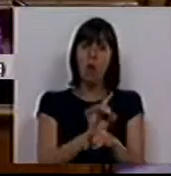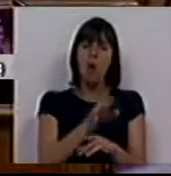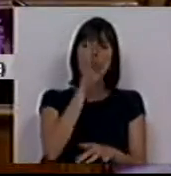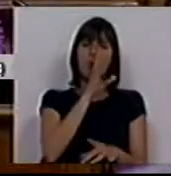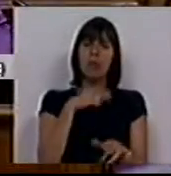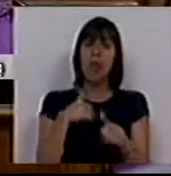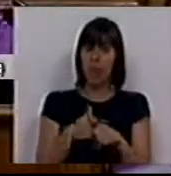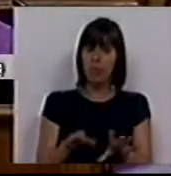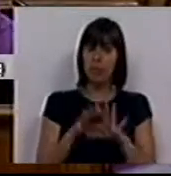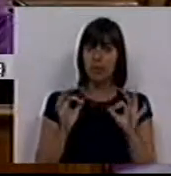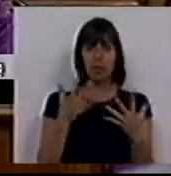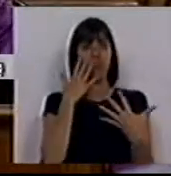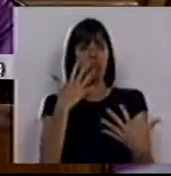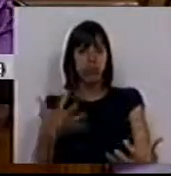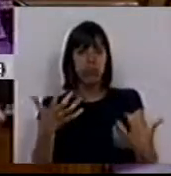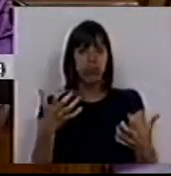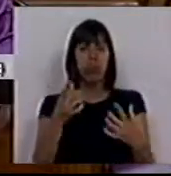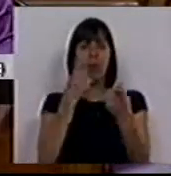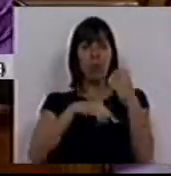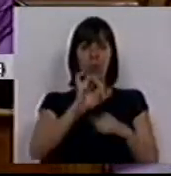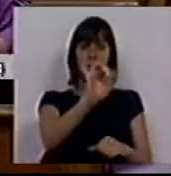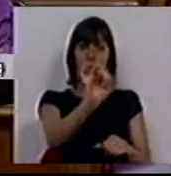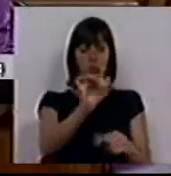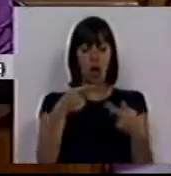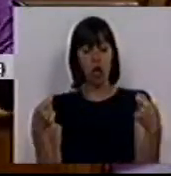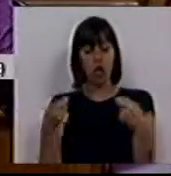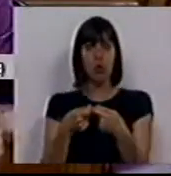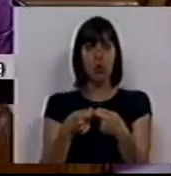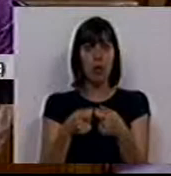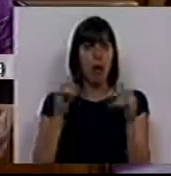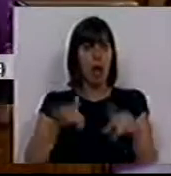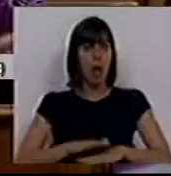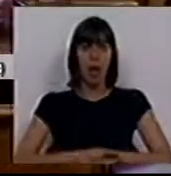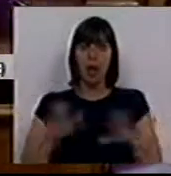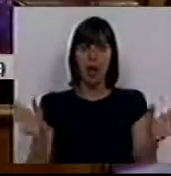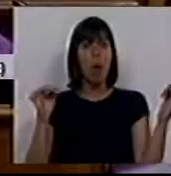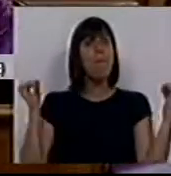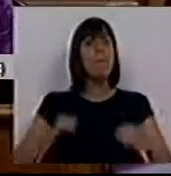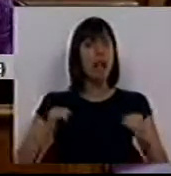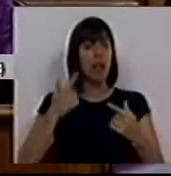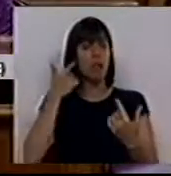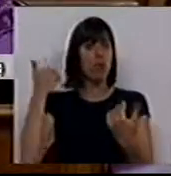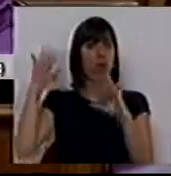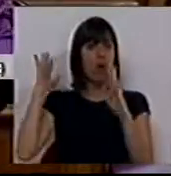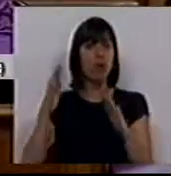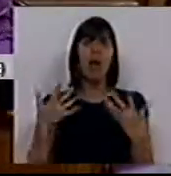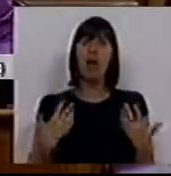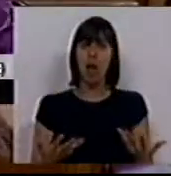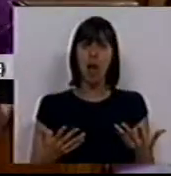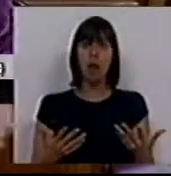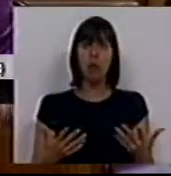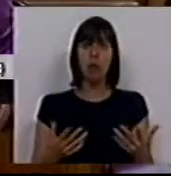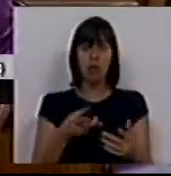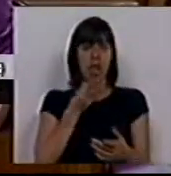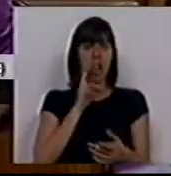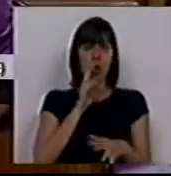se nos acompanha nesta evidência. O vosso ajustamento acabou, o memorando foi-se, está na altura e esse era